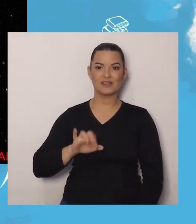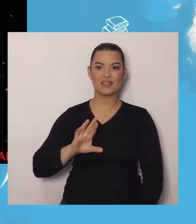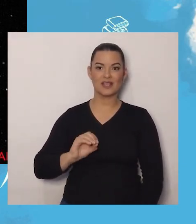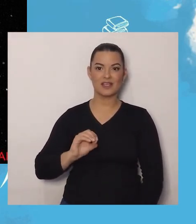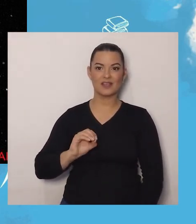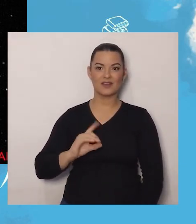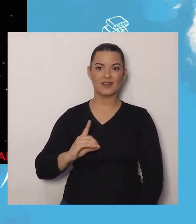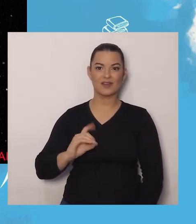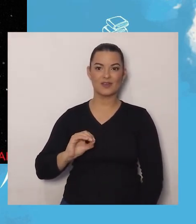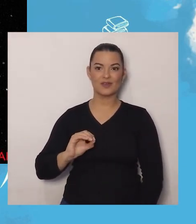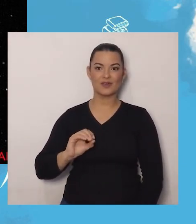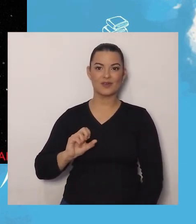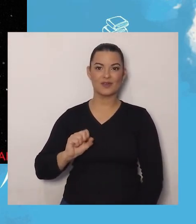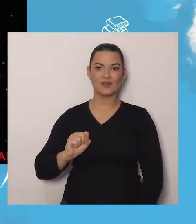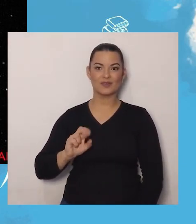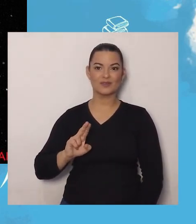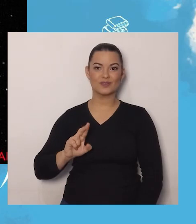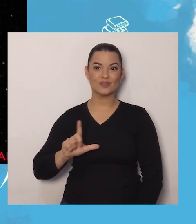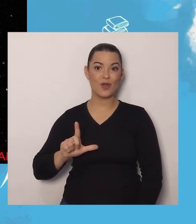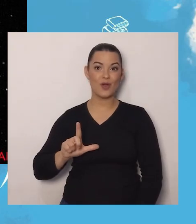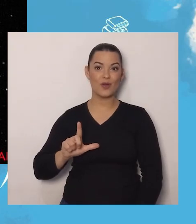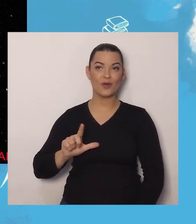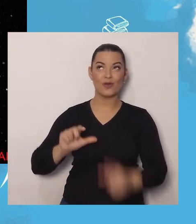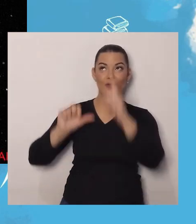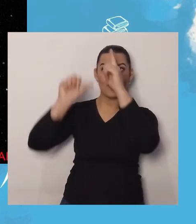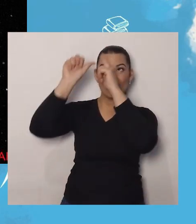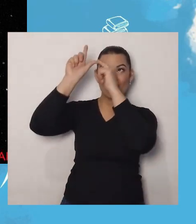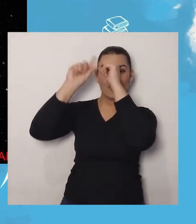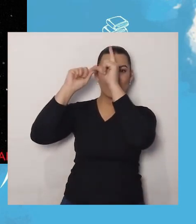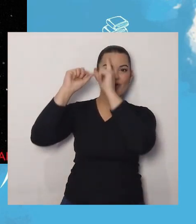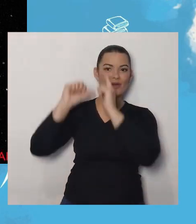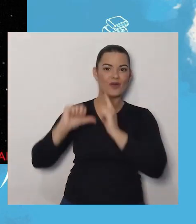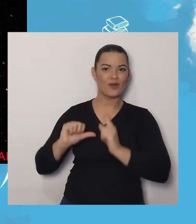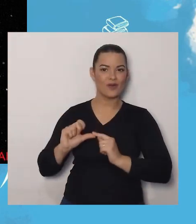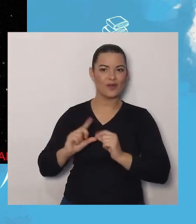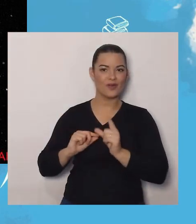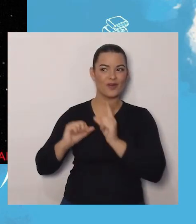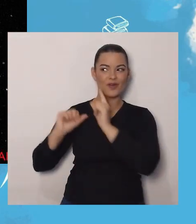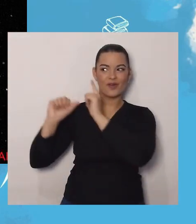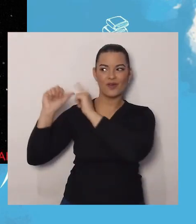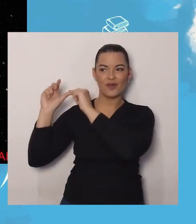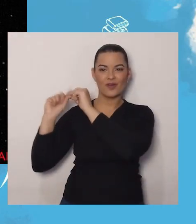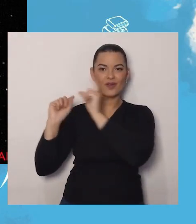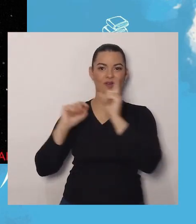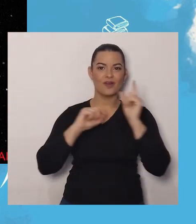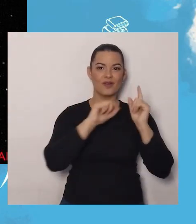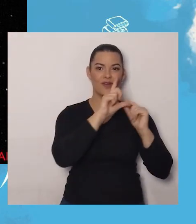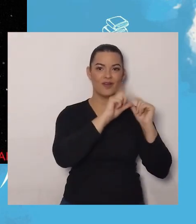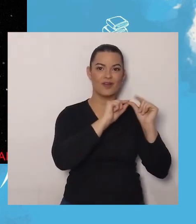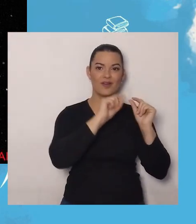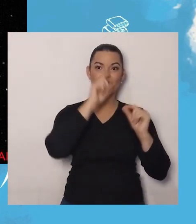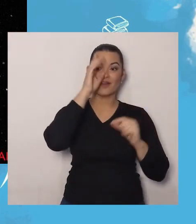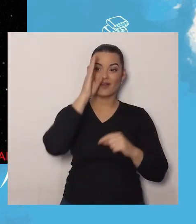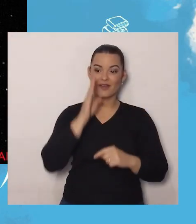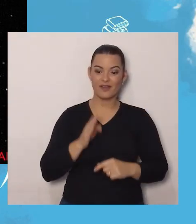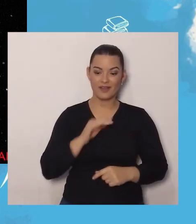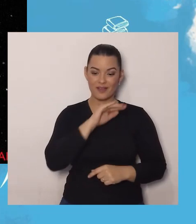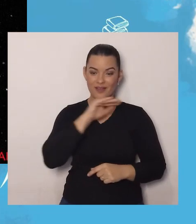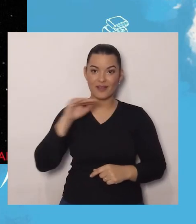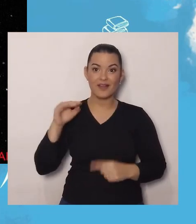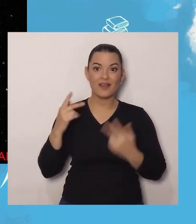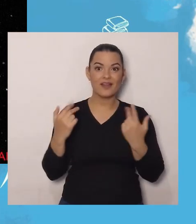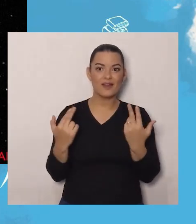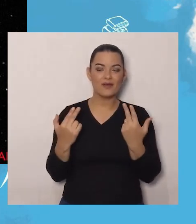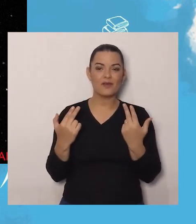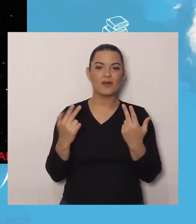navegantes, Faziam, Eles olhavam, Eles tentavam, Localizar, A constelação,